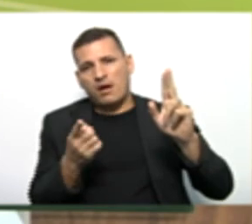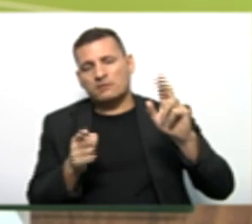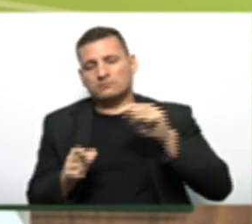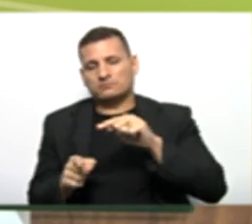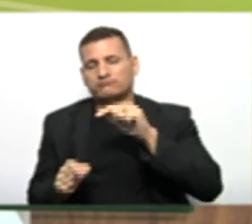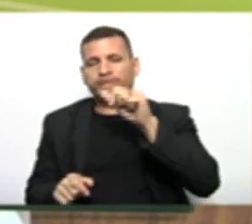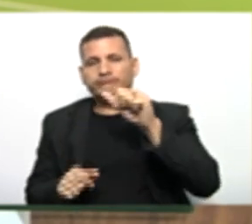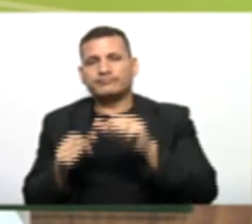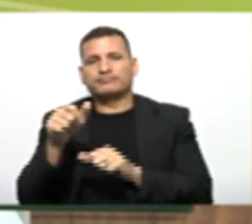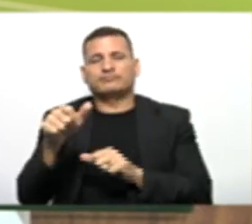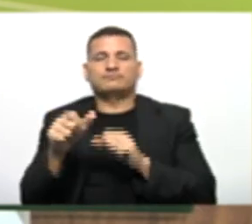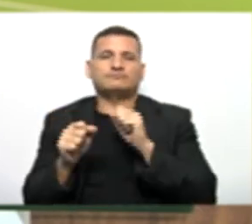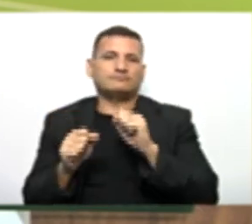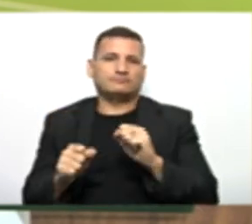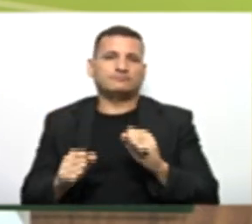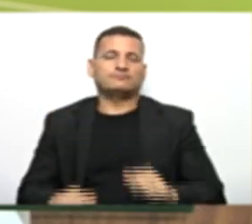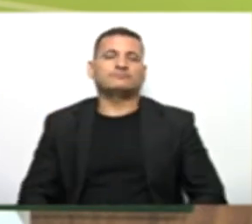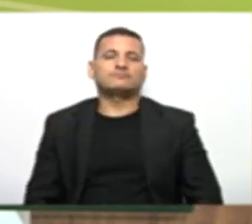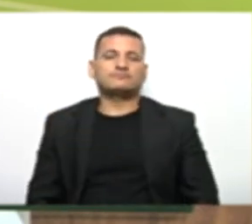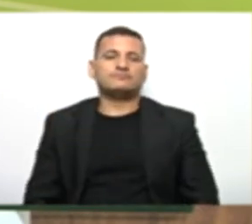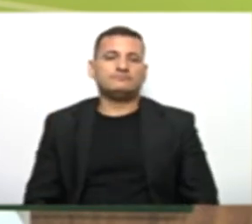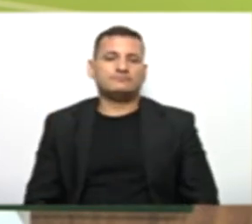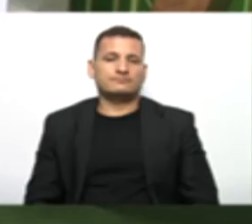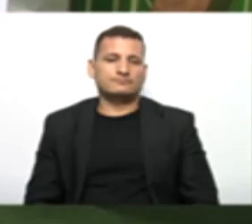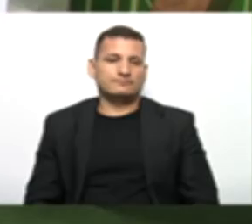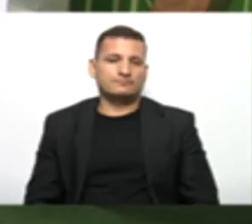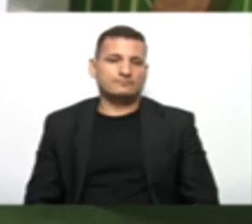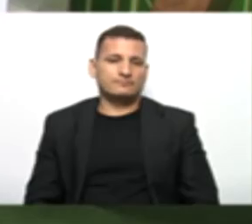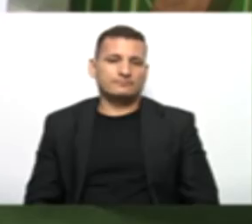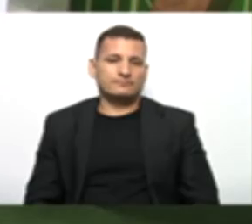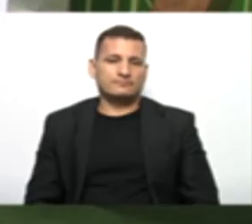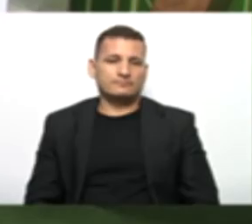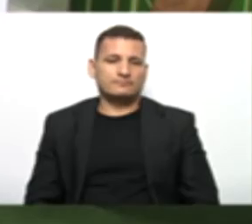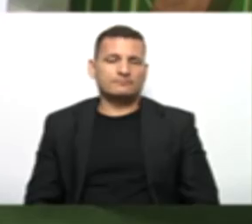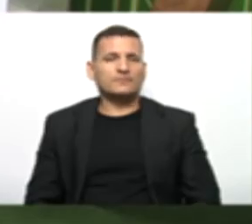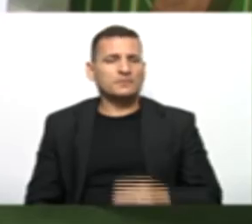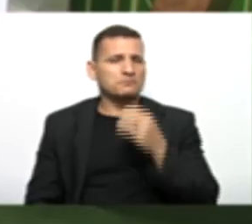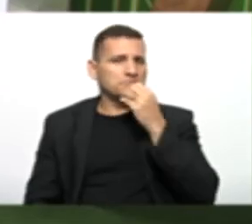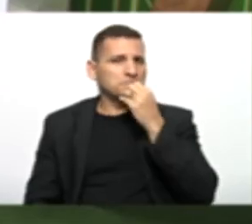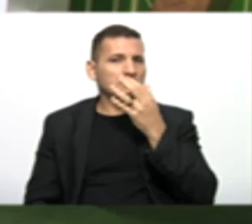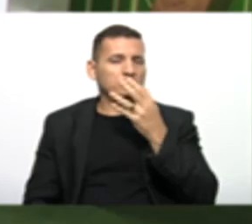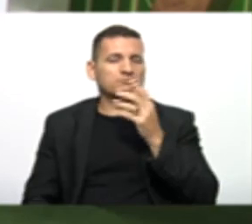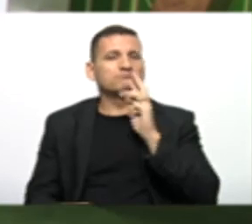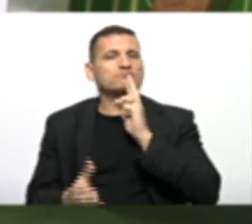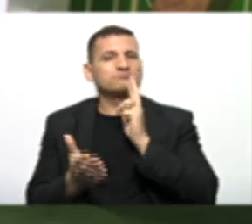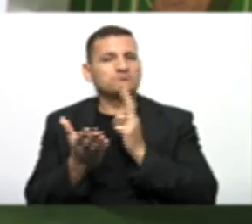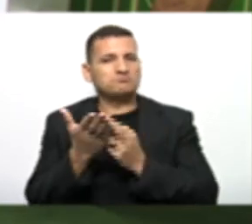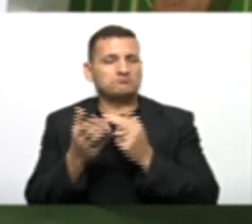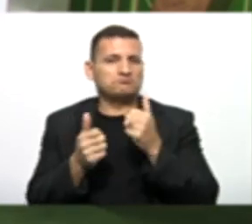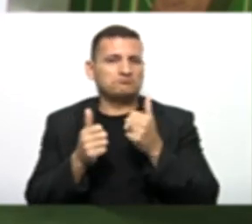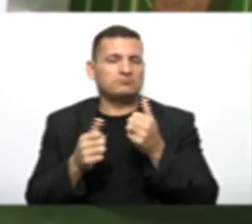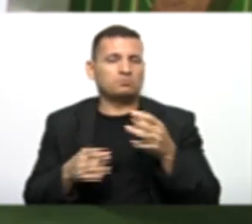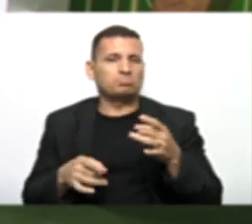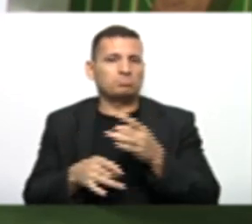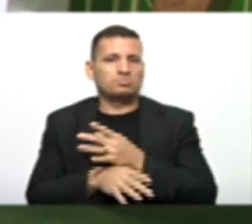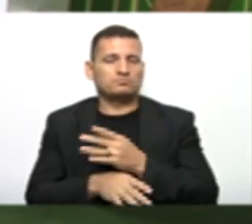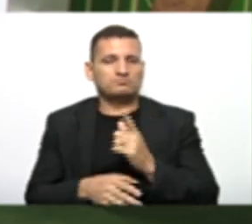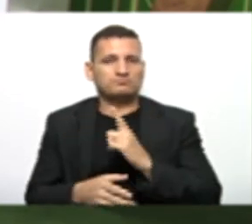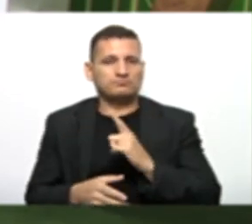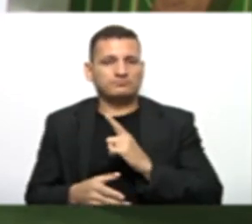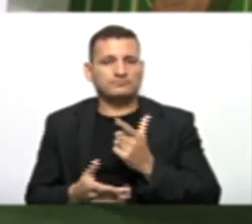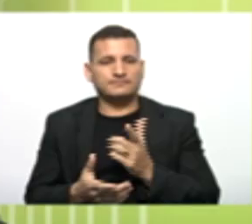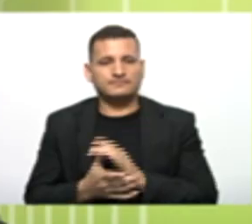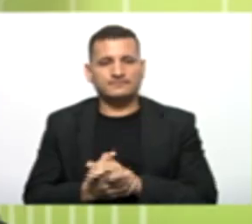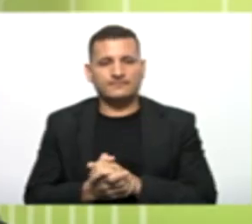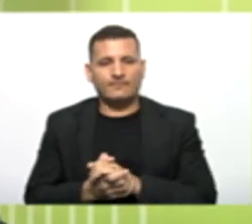objetos Distintos Ok? Muito boa essa explicação Professor Explicação bem completa Pessoal Esse